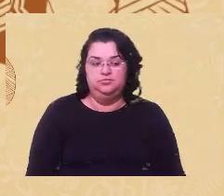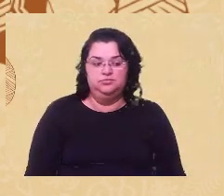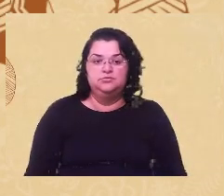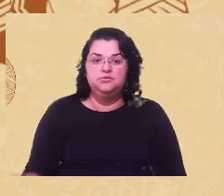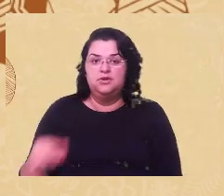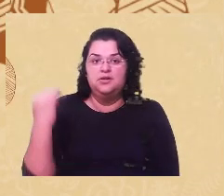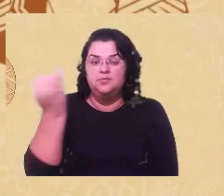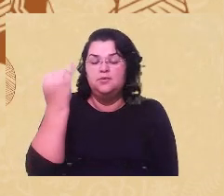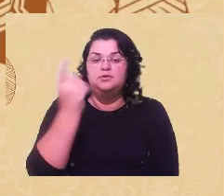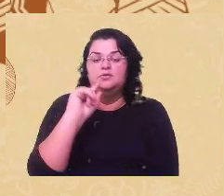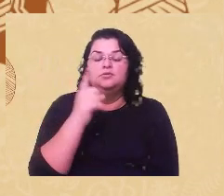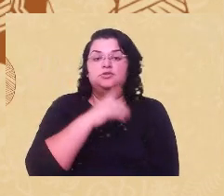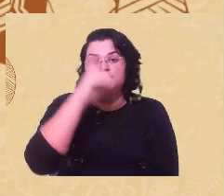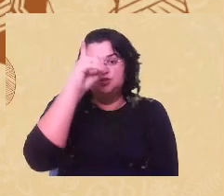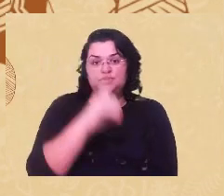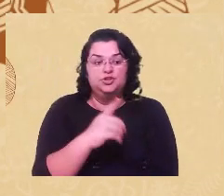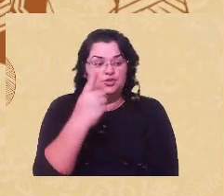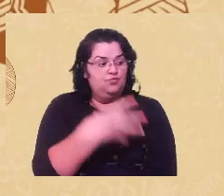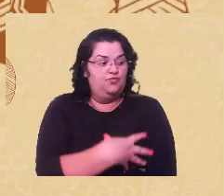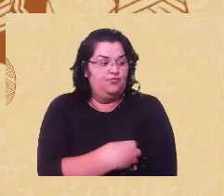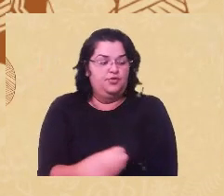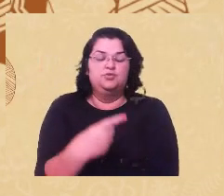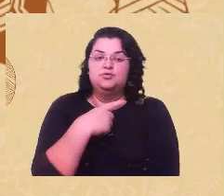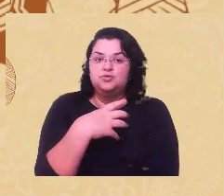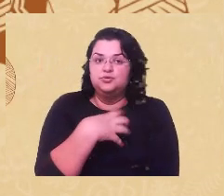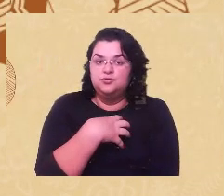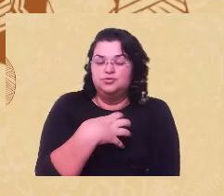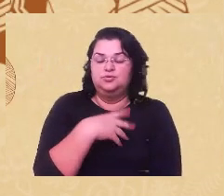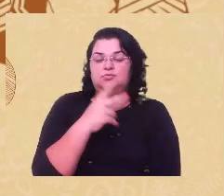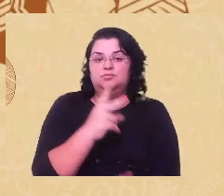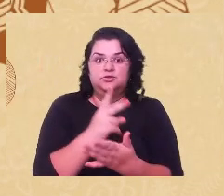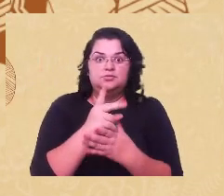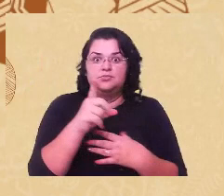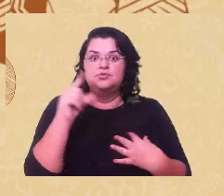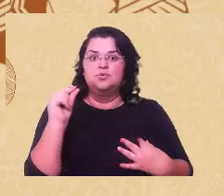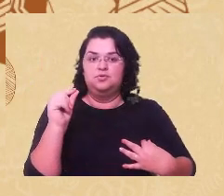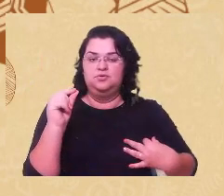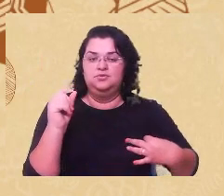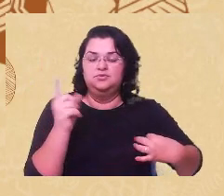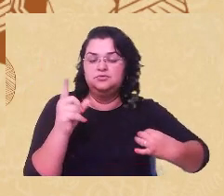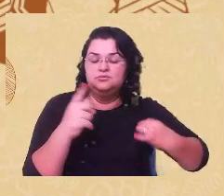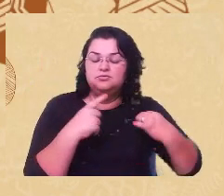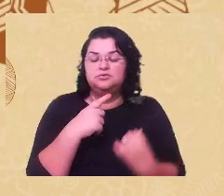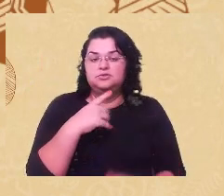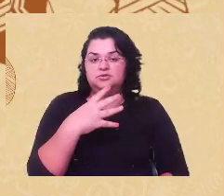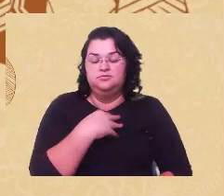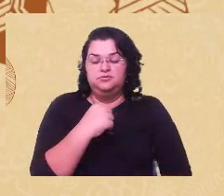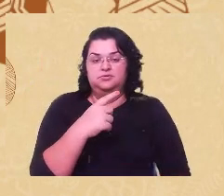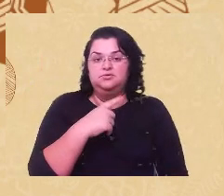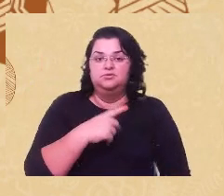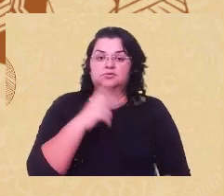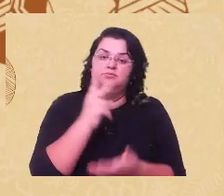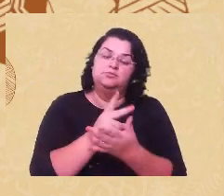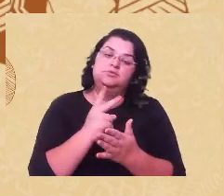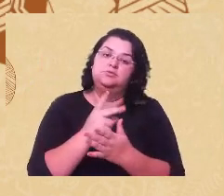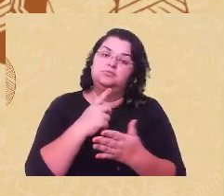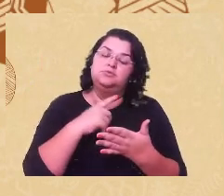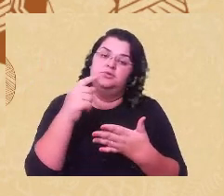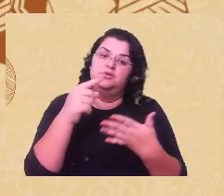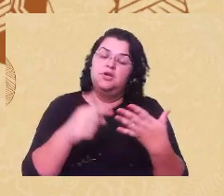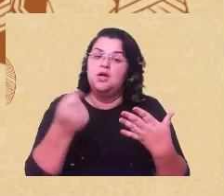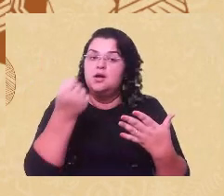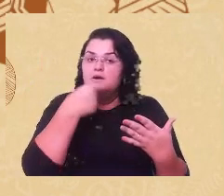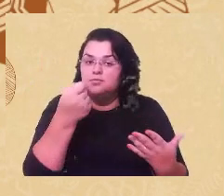não é só o direito de ter um filho nas condições de sua escolha ou o direito de não ter um filho usando métodos contraceptivos,